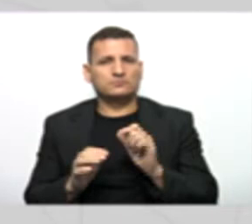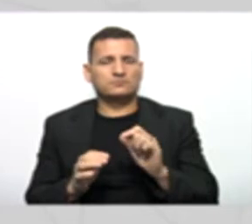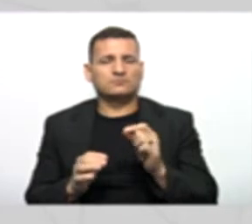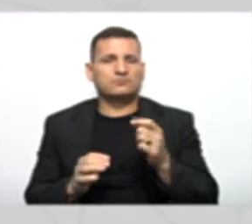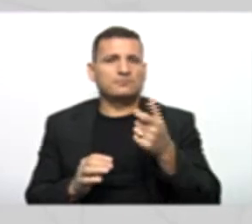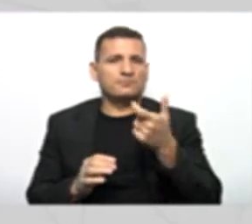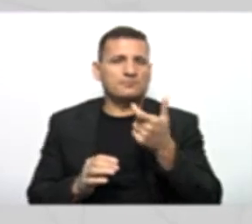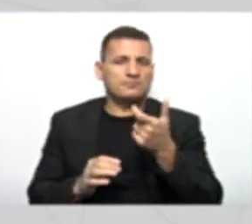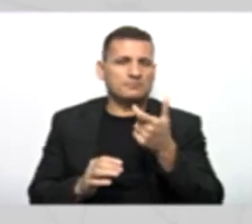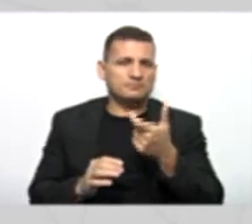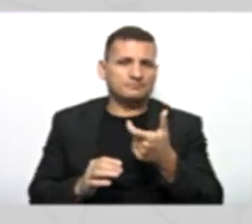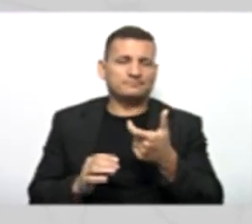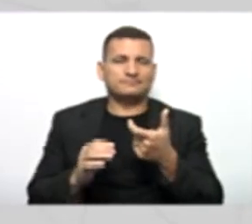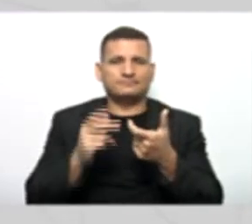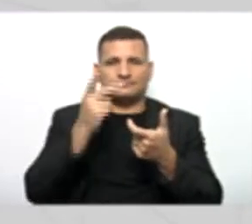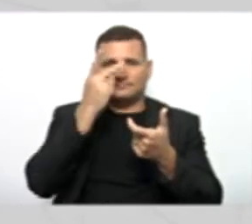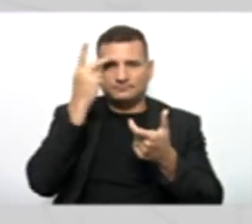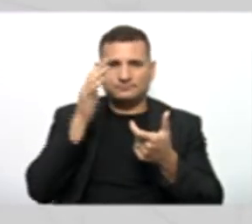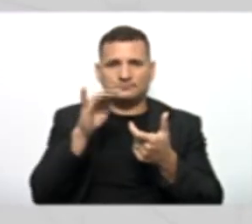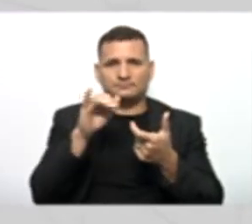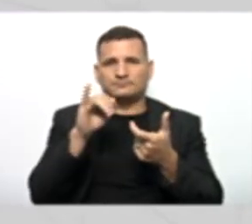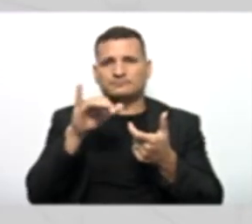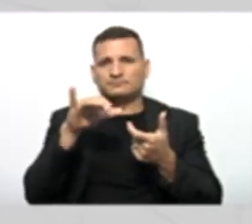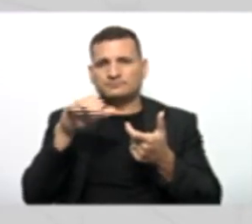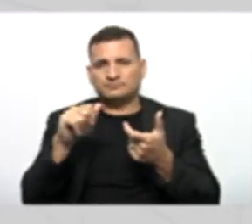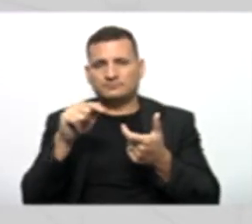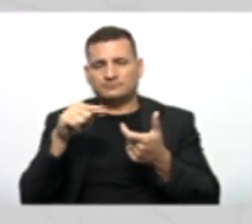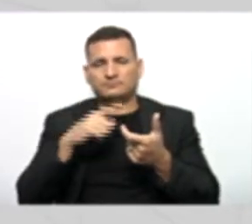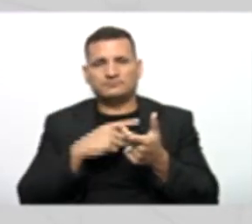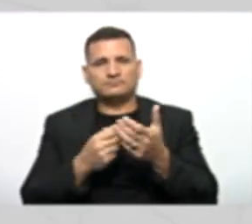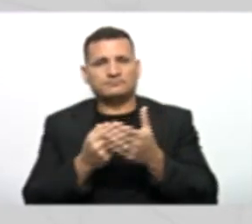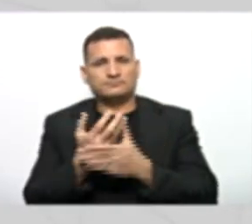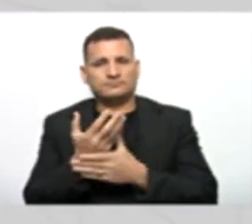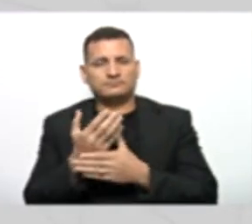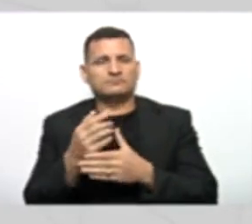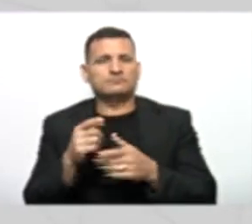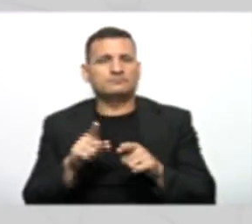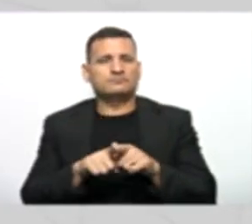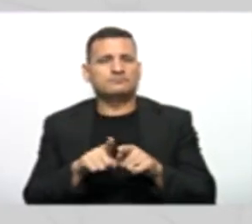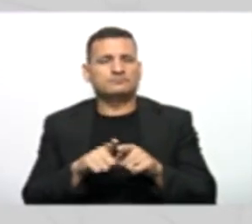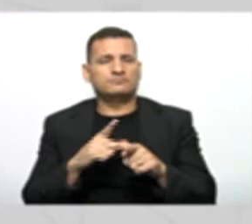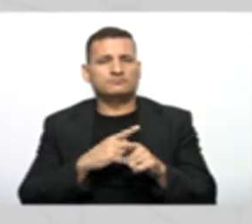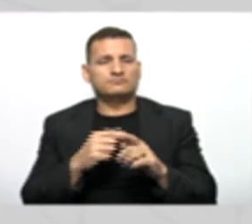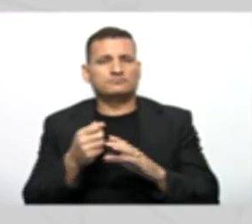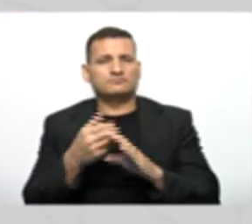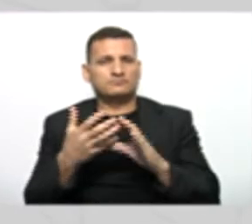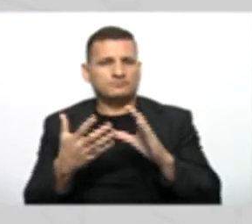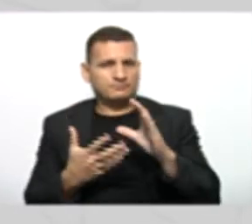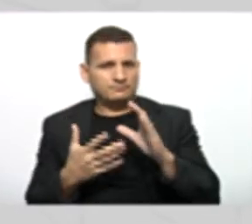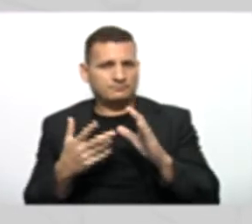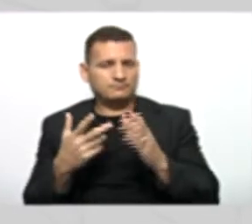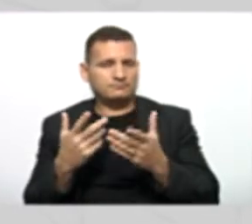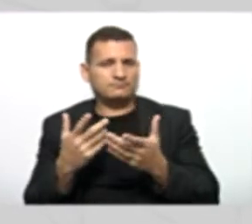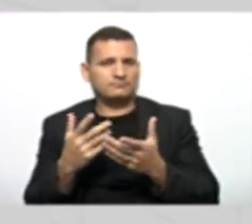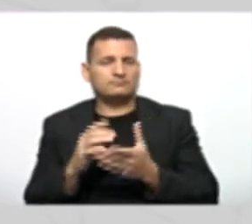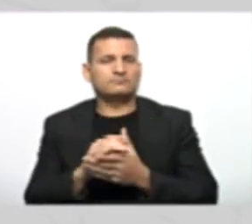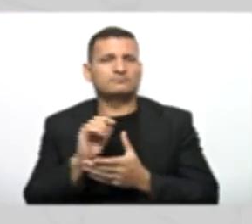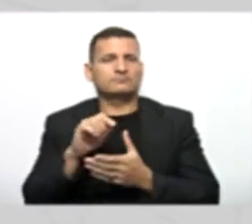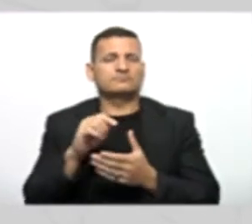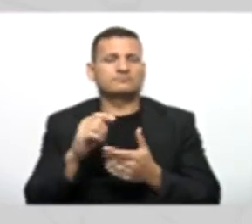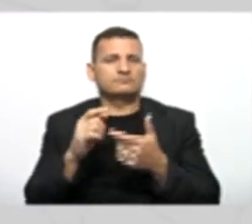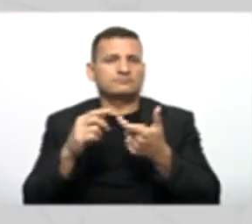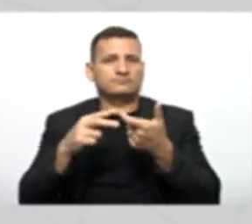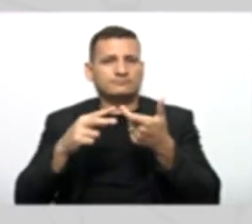física vai ser criado e ele possui respectivos valores para os seus atributos mesmo herdando o nome, endereço,